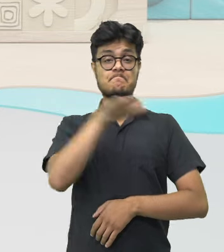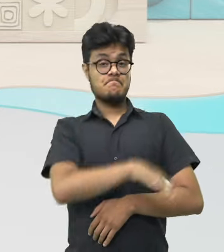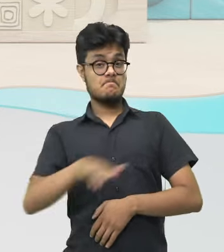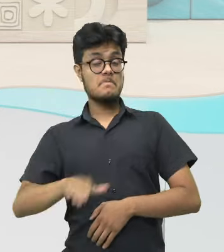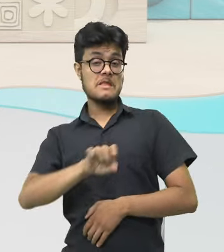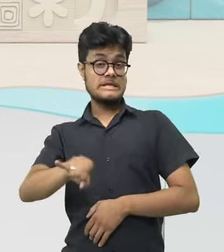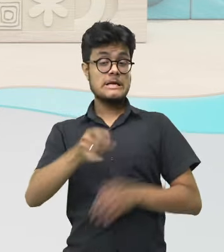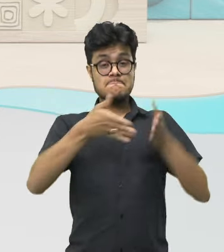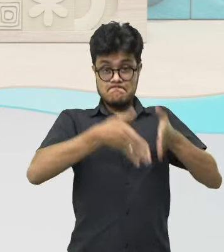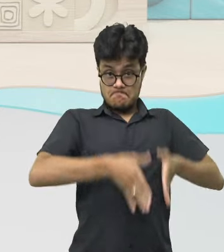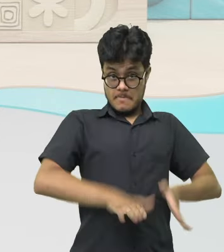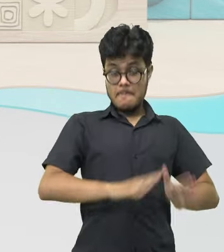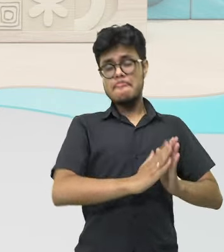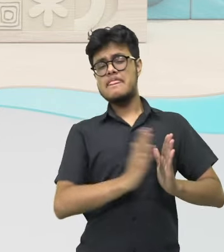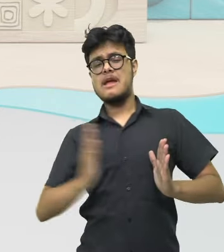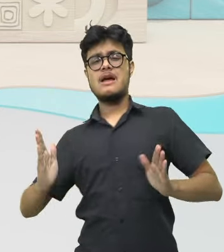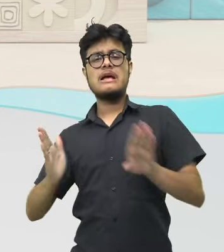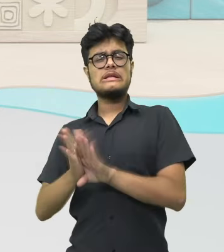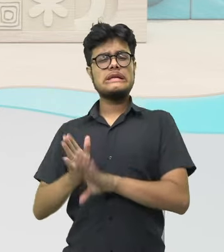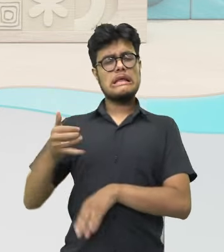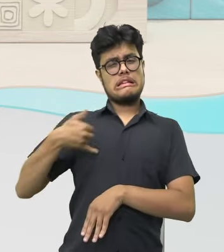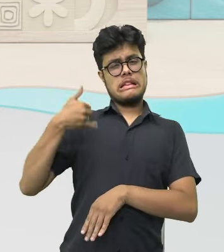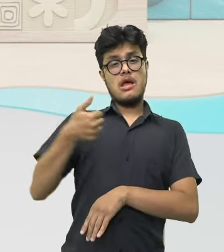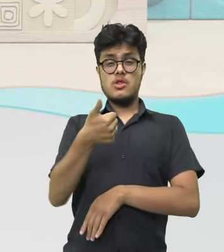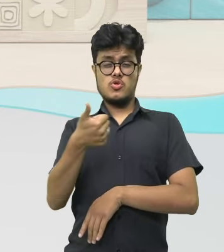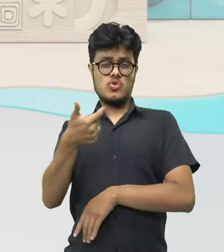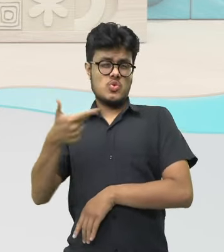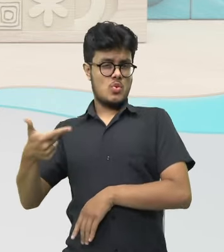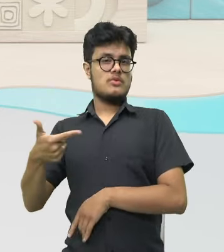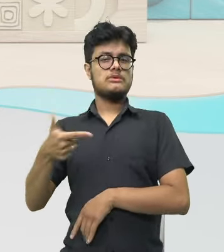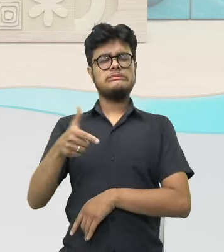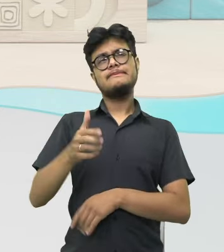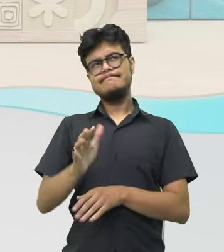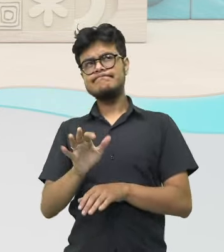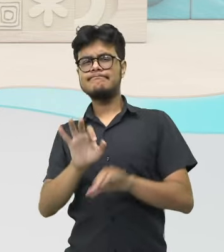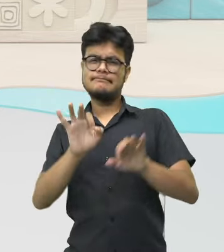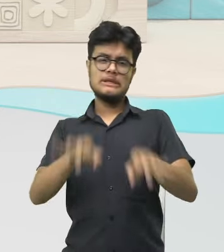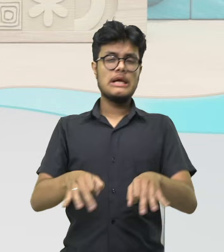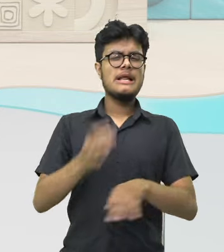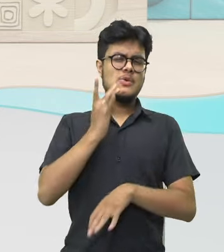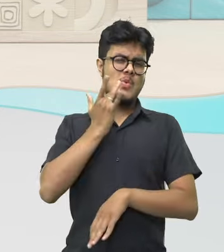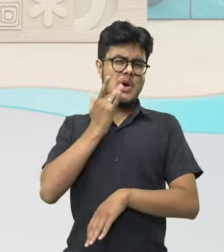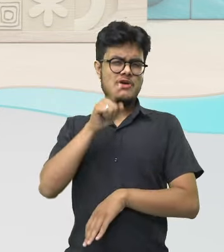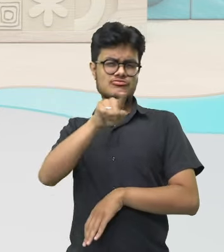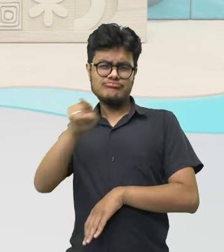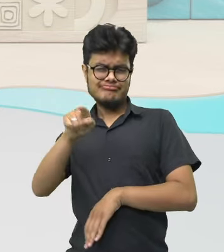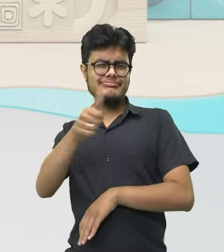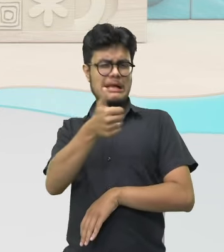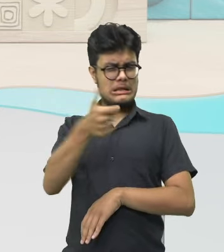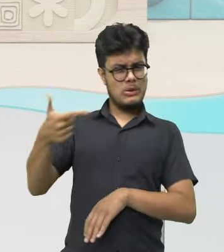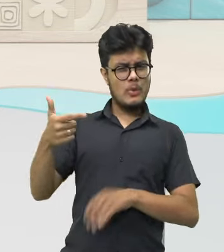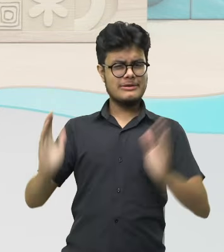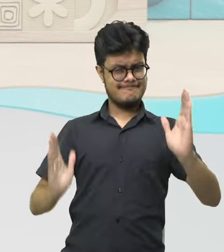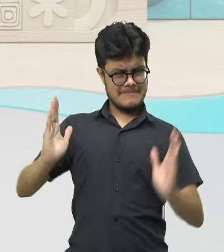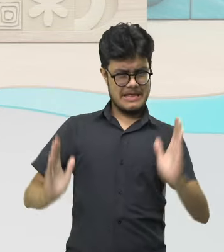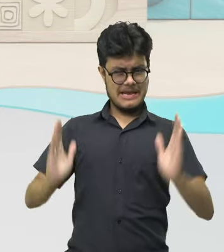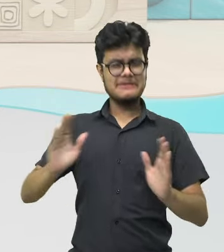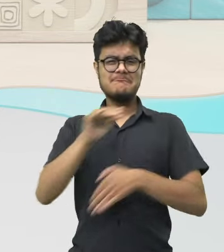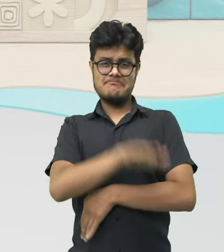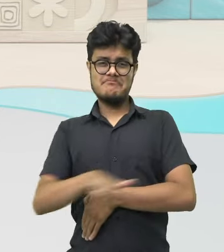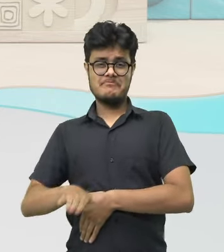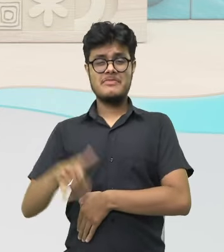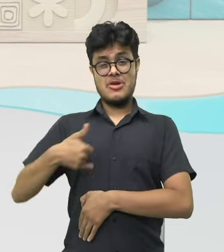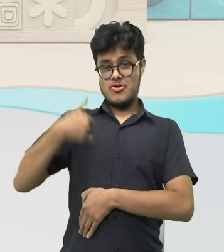desde o nosso nascimento até os 12 anos de idade. Então, eu acredito que a maioria aqui ainda está no período da infância.